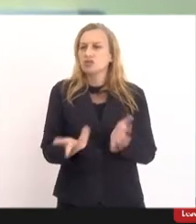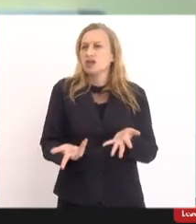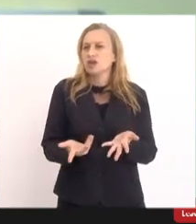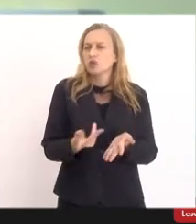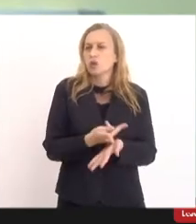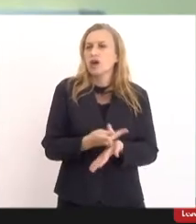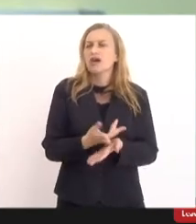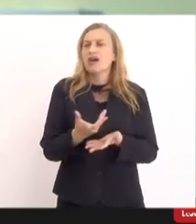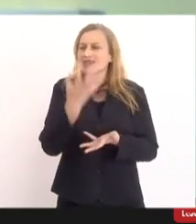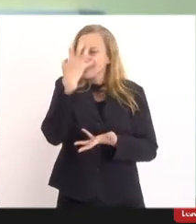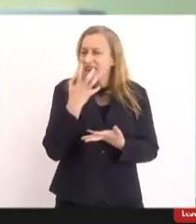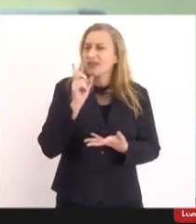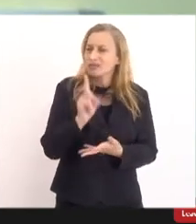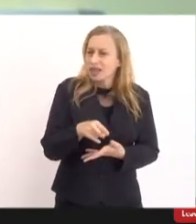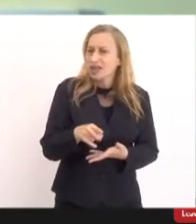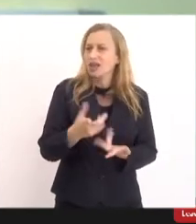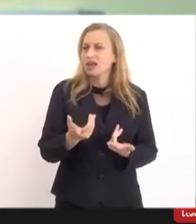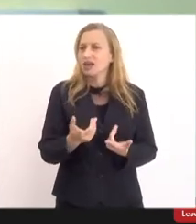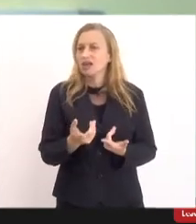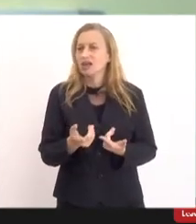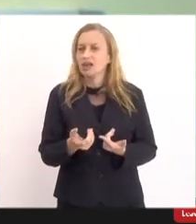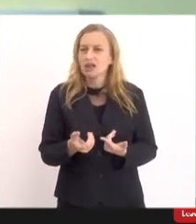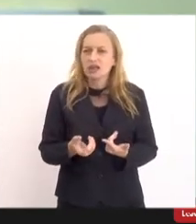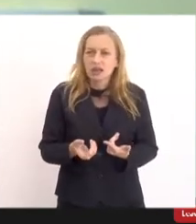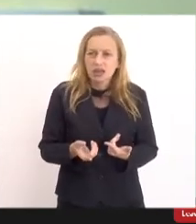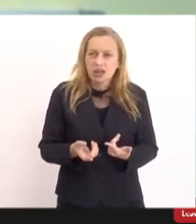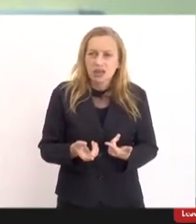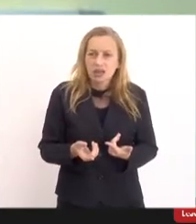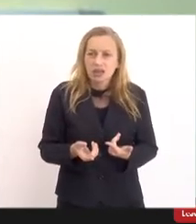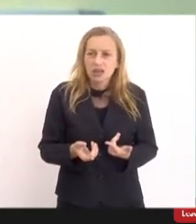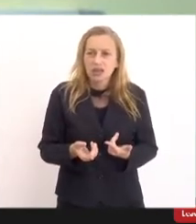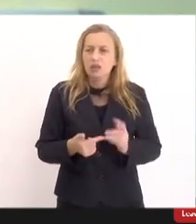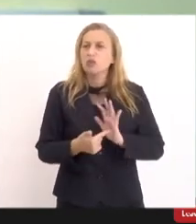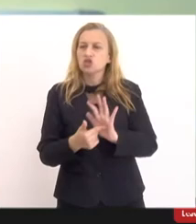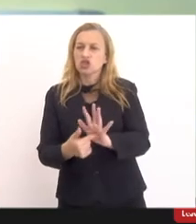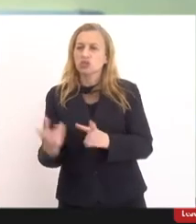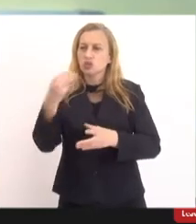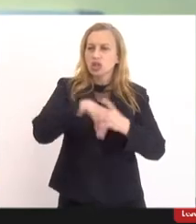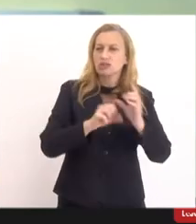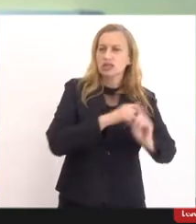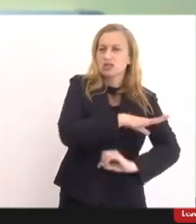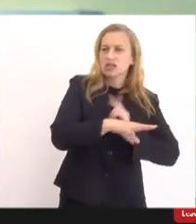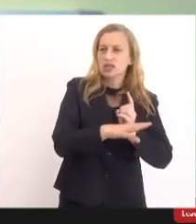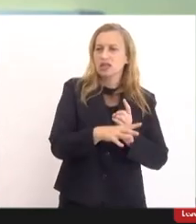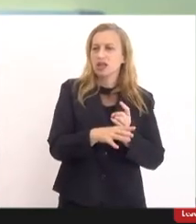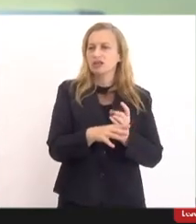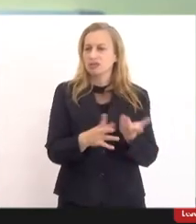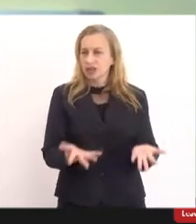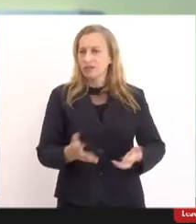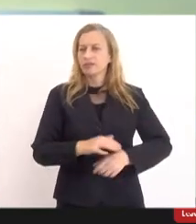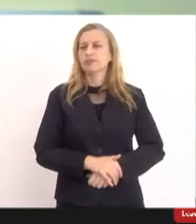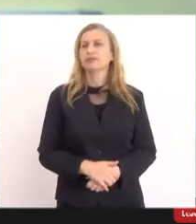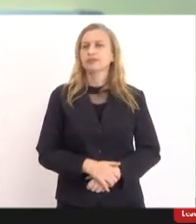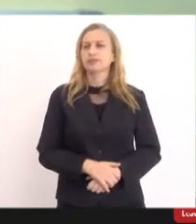grave, né, que está sendo imposta na sociedade e causando distúrbios, né.